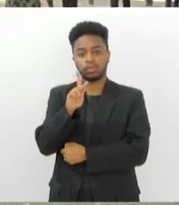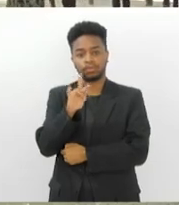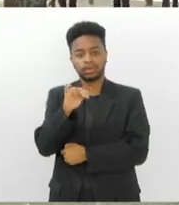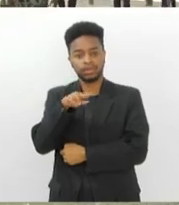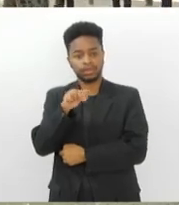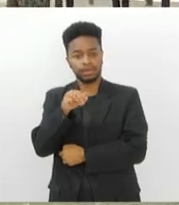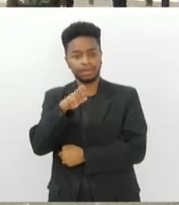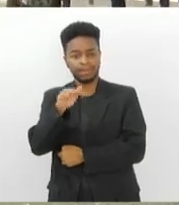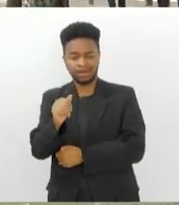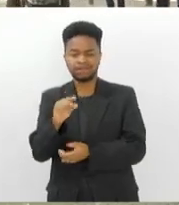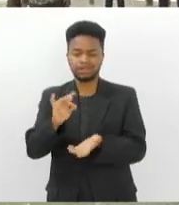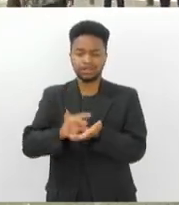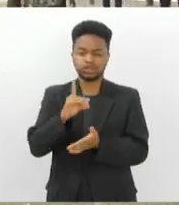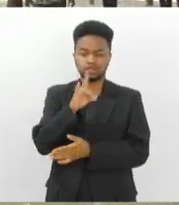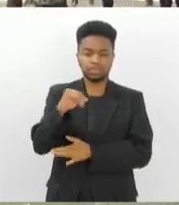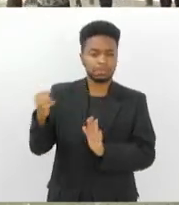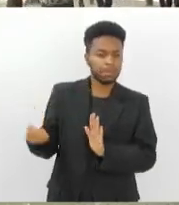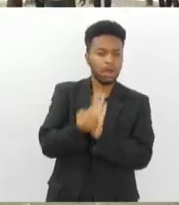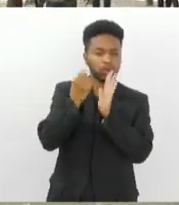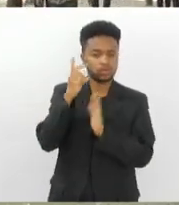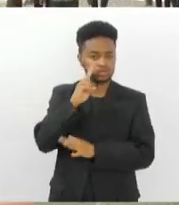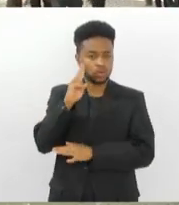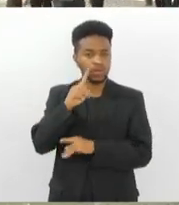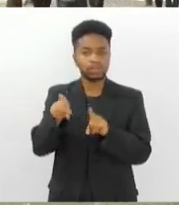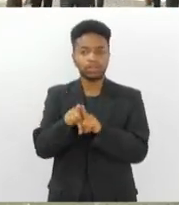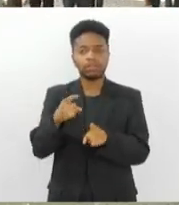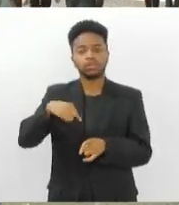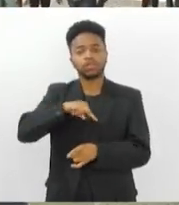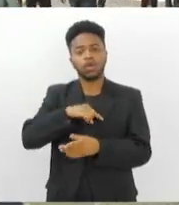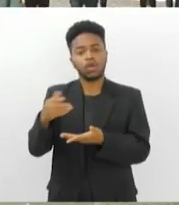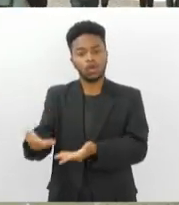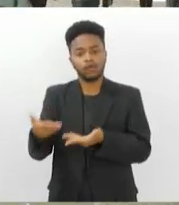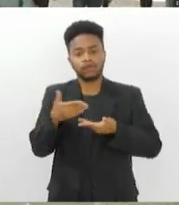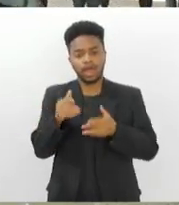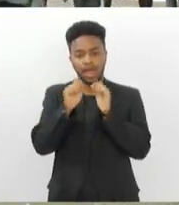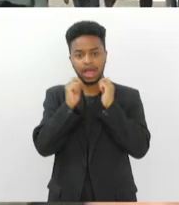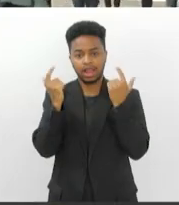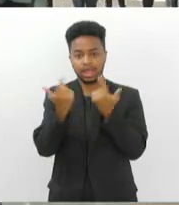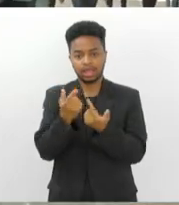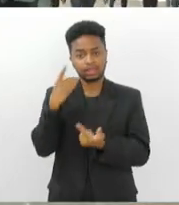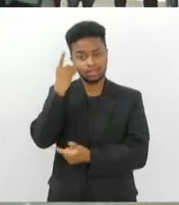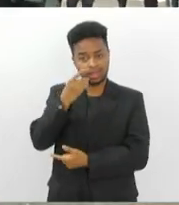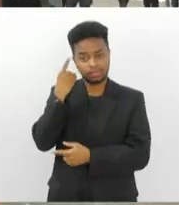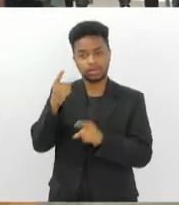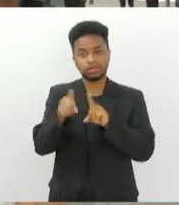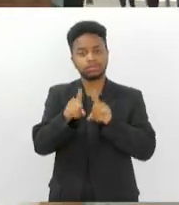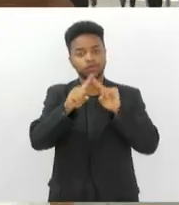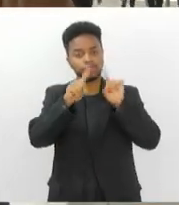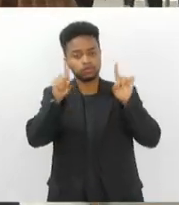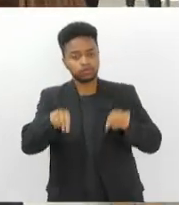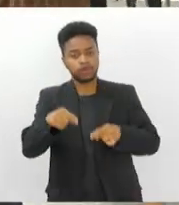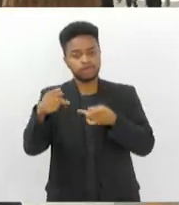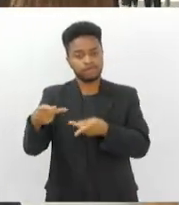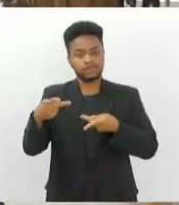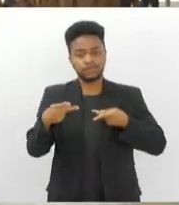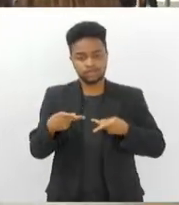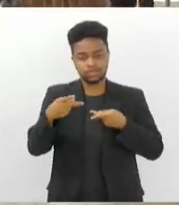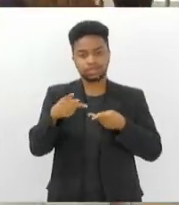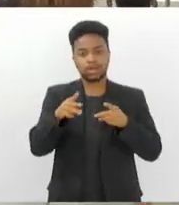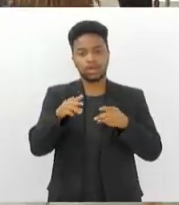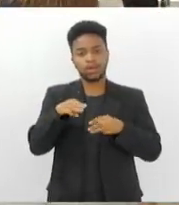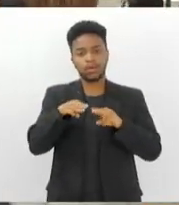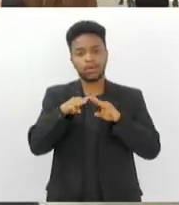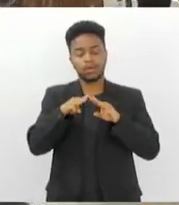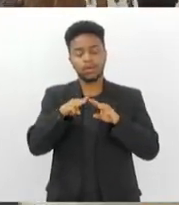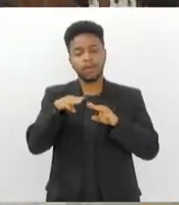foi esse, que dia maravilhoso. Aliás, convidamos a Lerge, os deputados, os funcionários para visitarem o manto, porque o manto